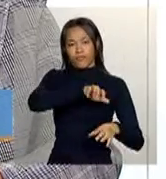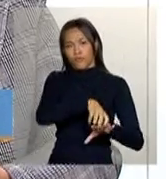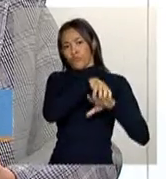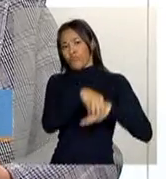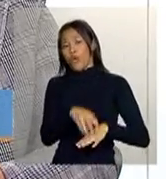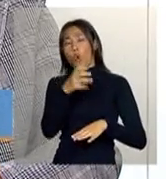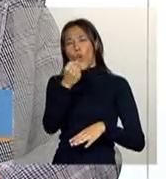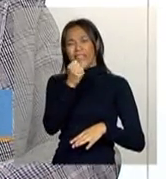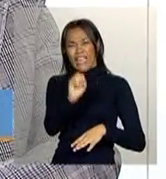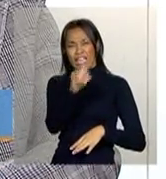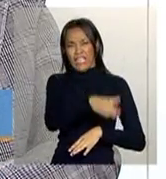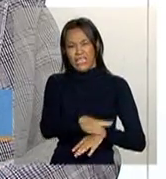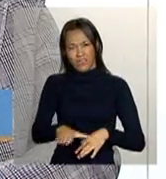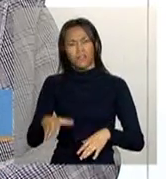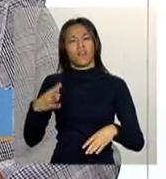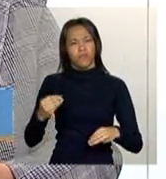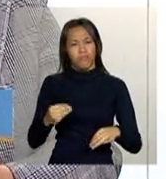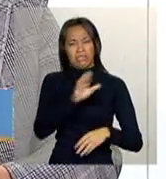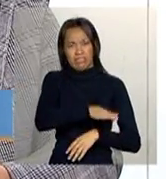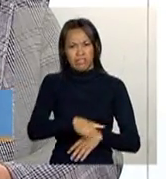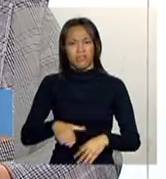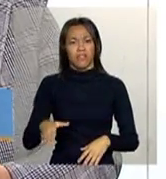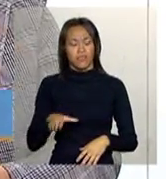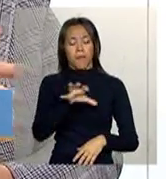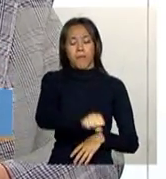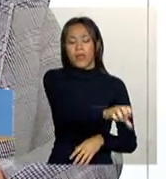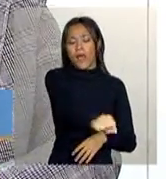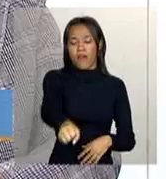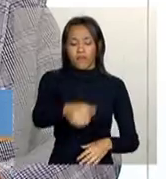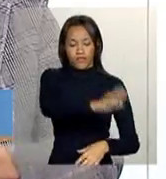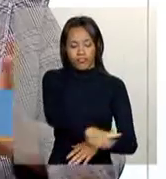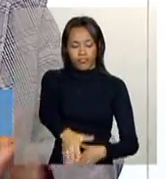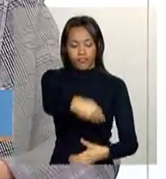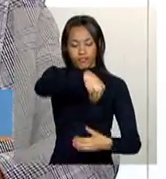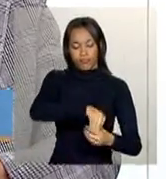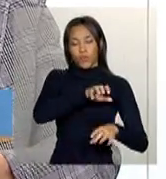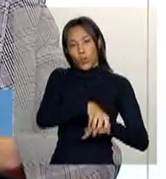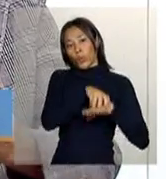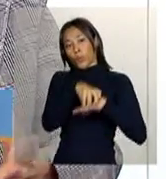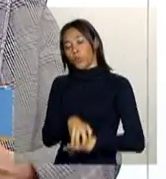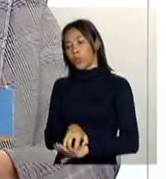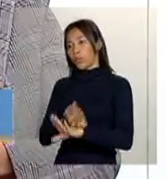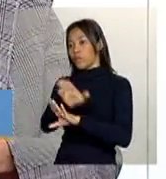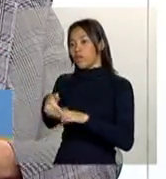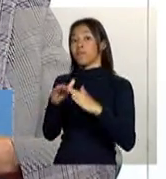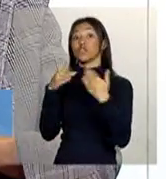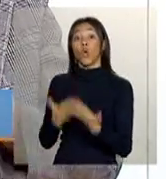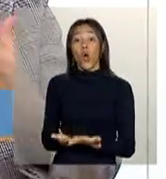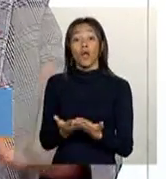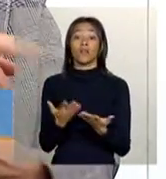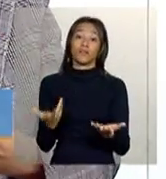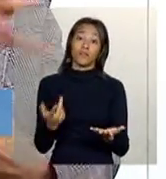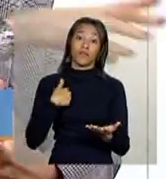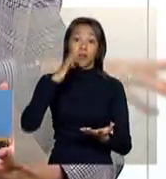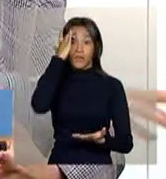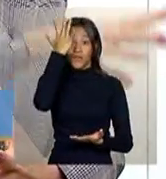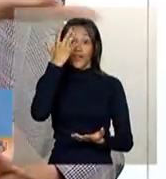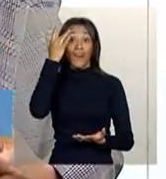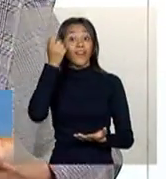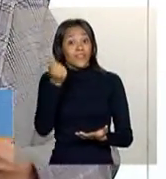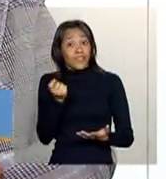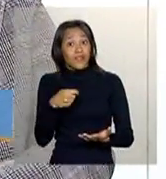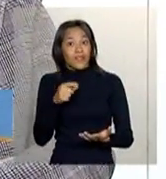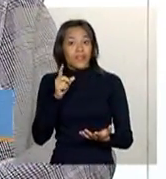crianças, era um número grande de crianças, né? Pegava as crianças e levava para a escola. Então, quer dizer, se resolveu a fazer a aproximação do cadastro, uma outra